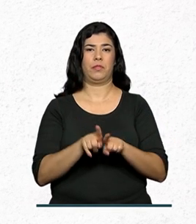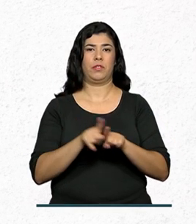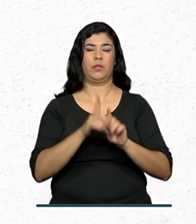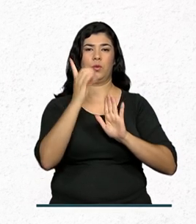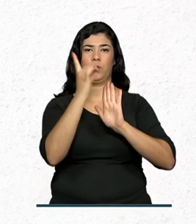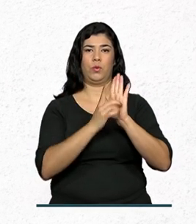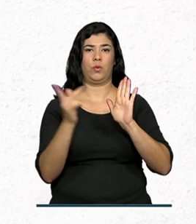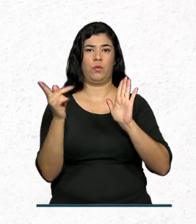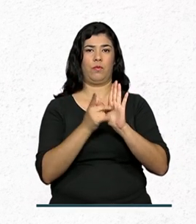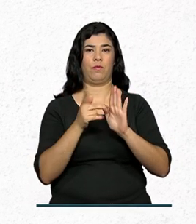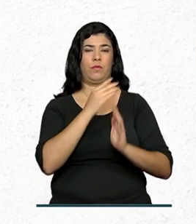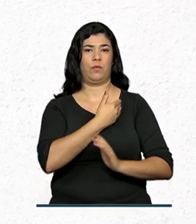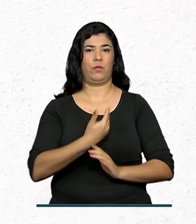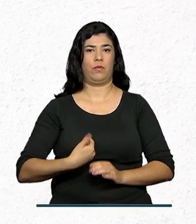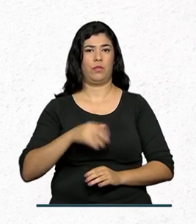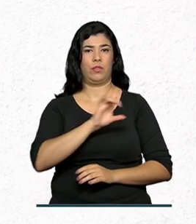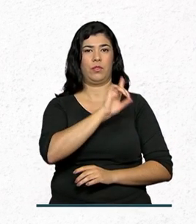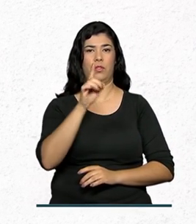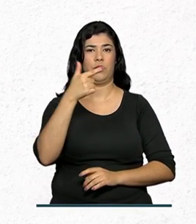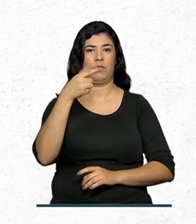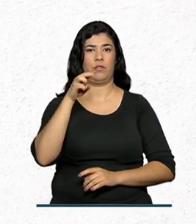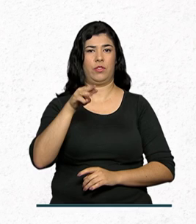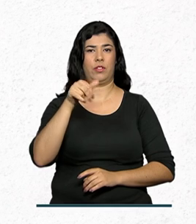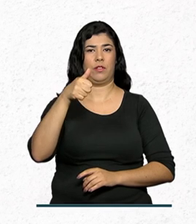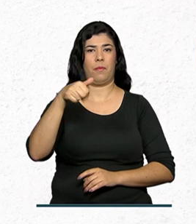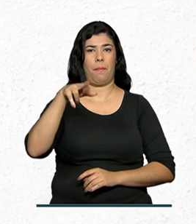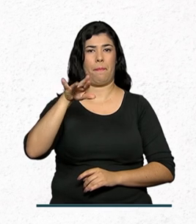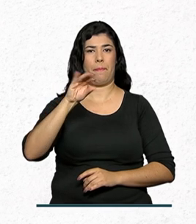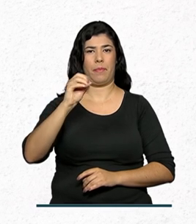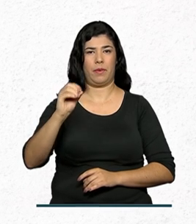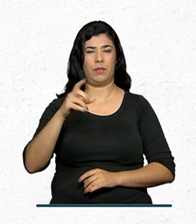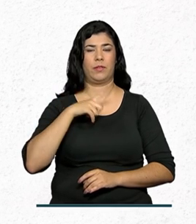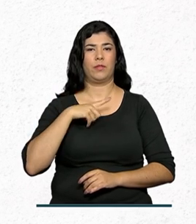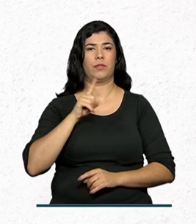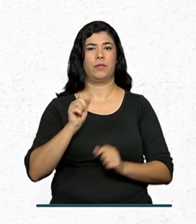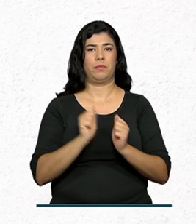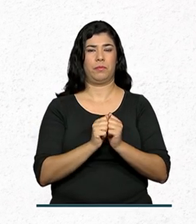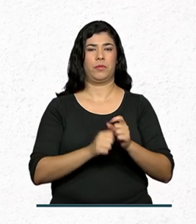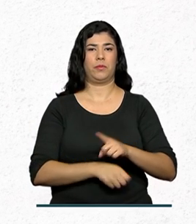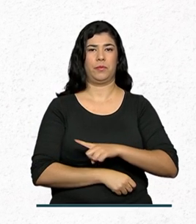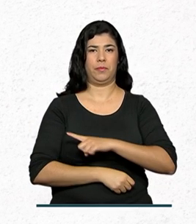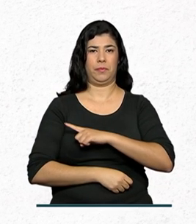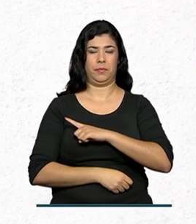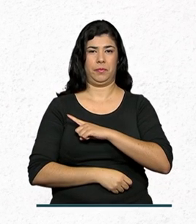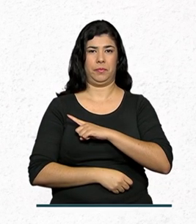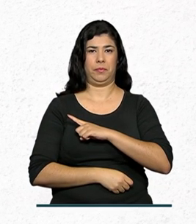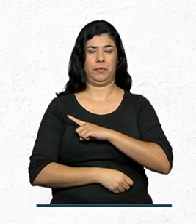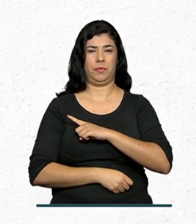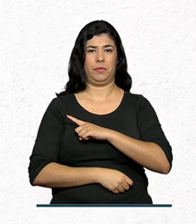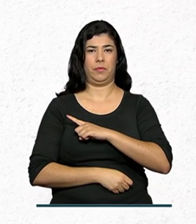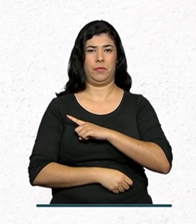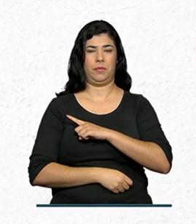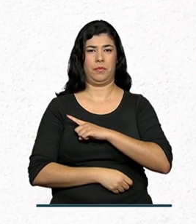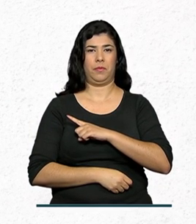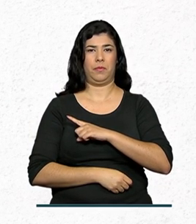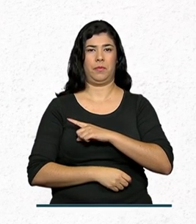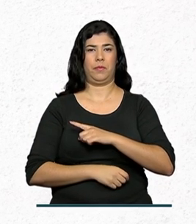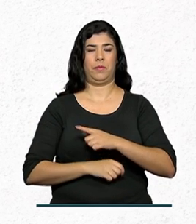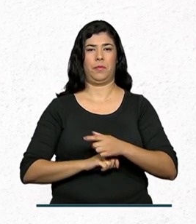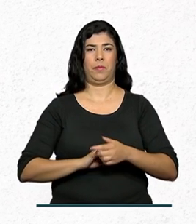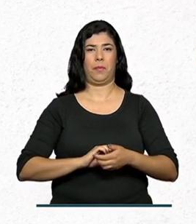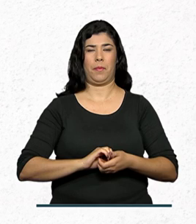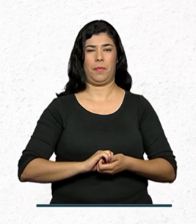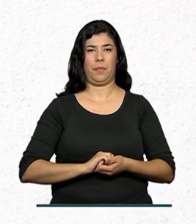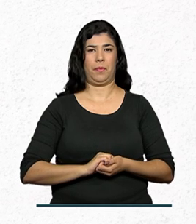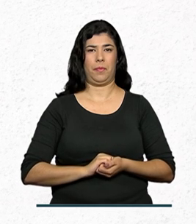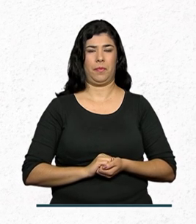Diário Oficial da União, do dia 23 de março, que está disponível em pesquisa.in.gov.br